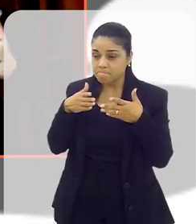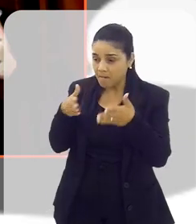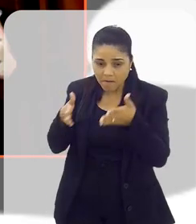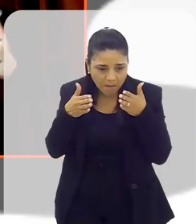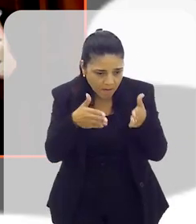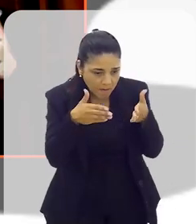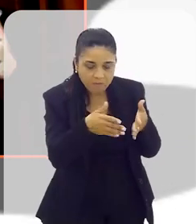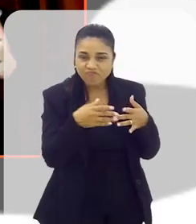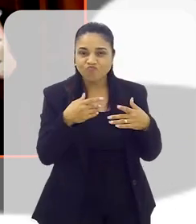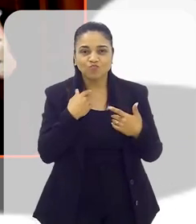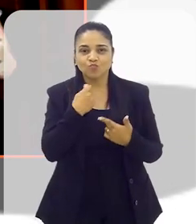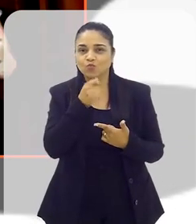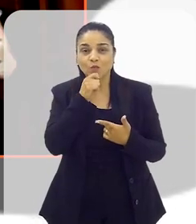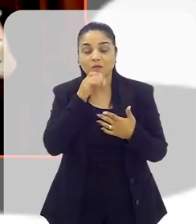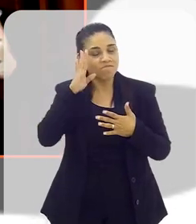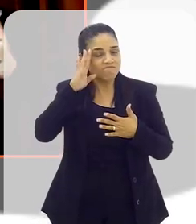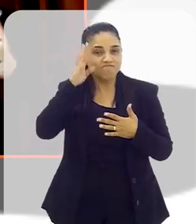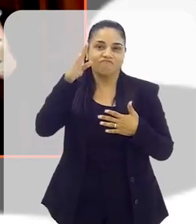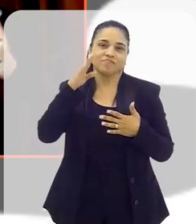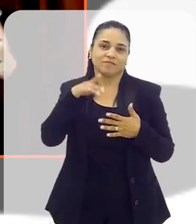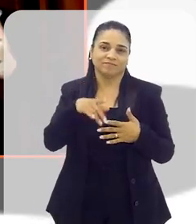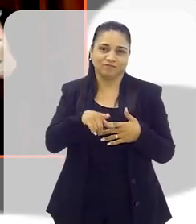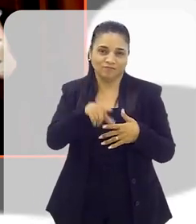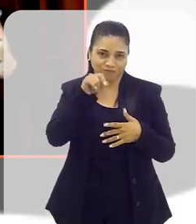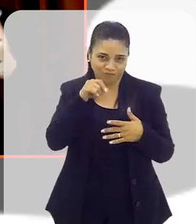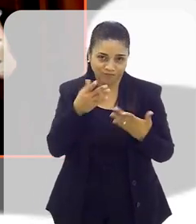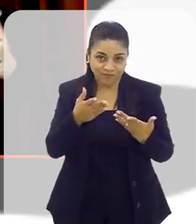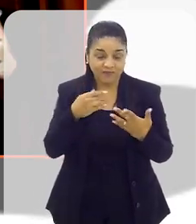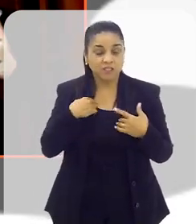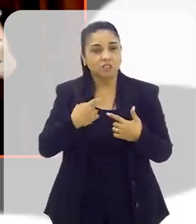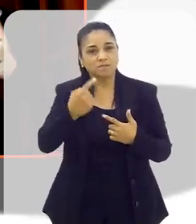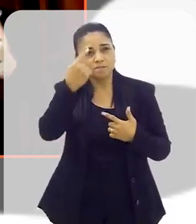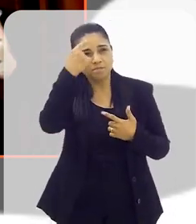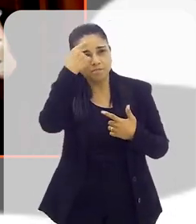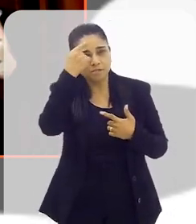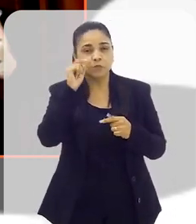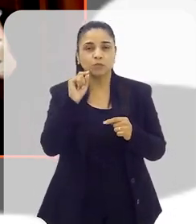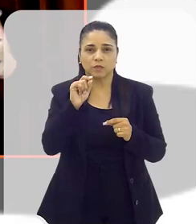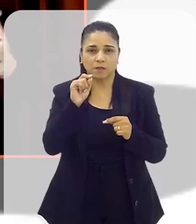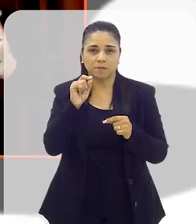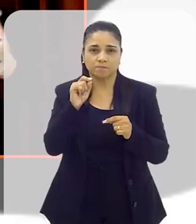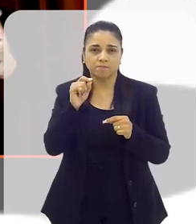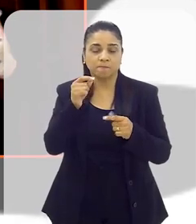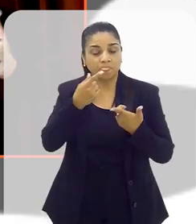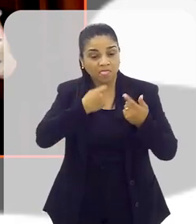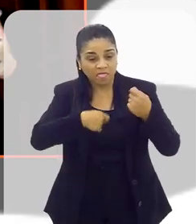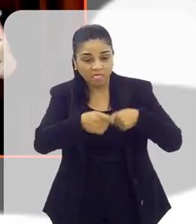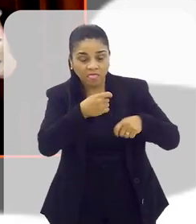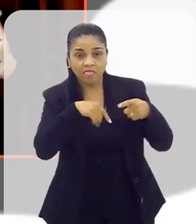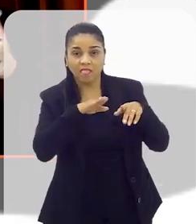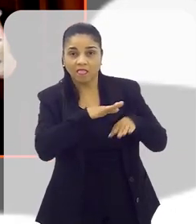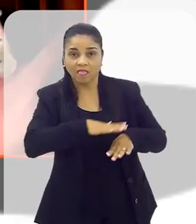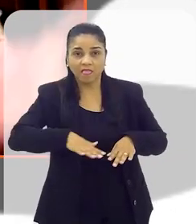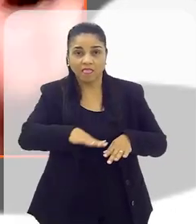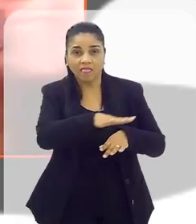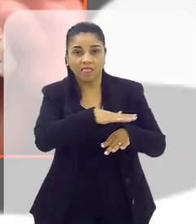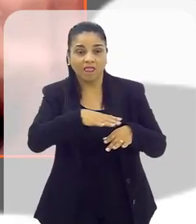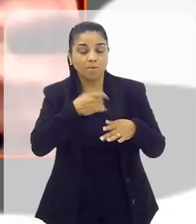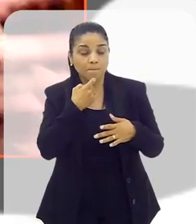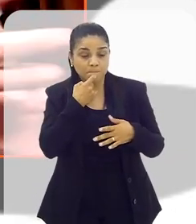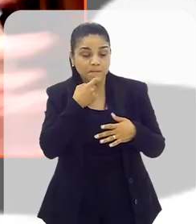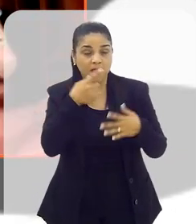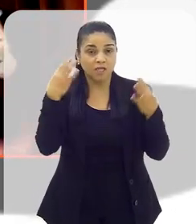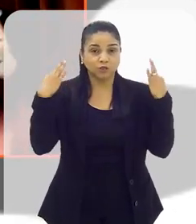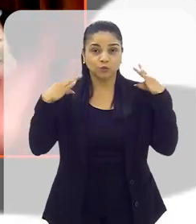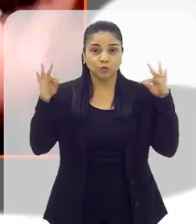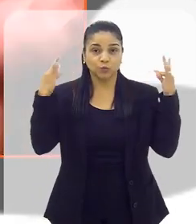foram definidos os mercados prioritários. A gente tem que colocar na nossa cabeça, Cláudia, que os mercados prioritários estão muito perto